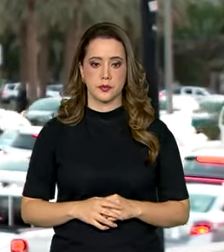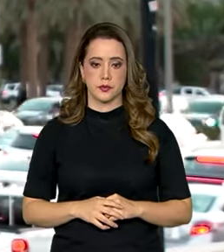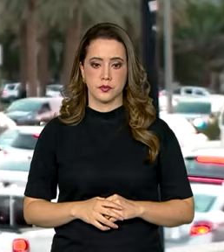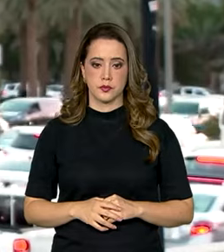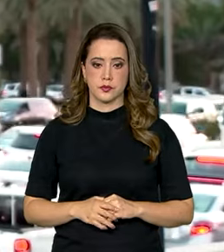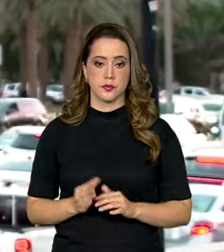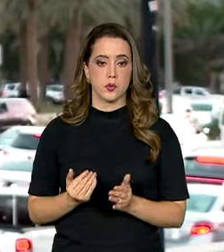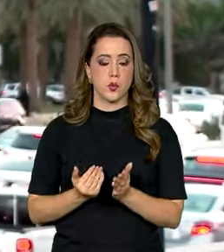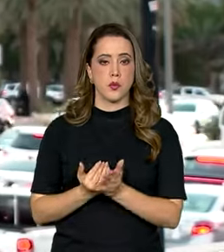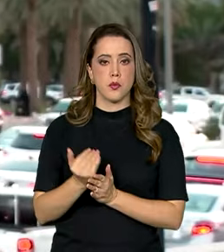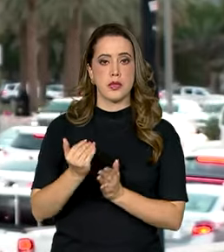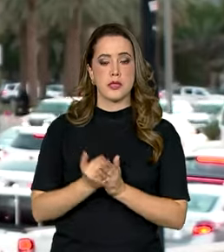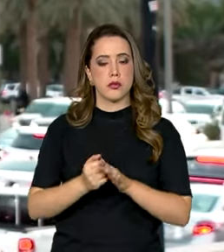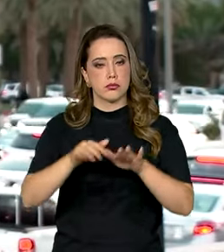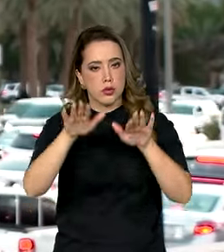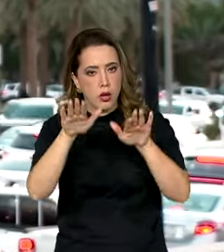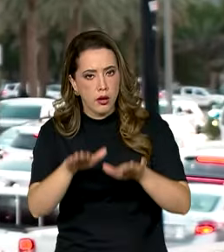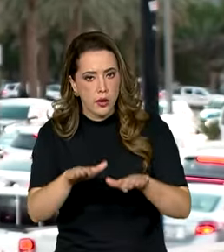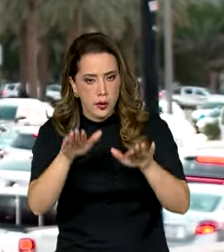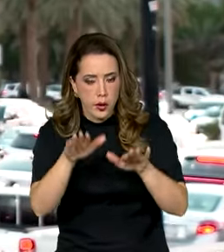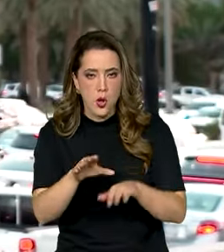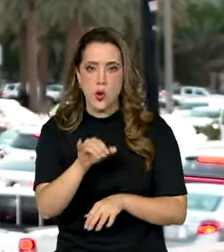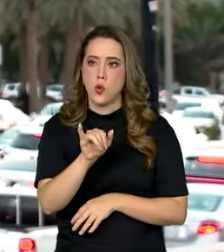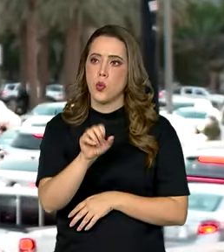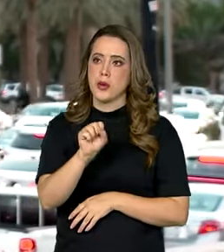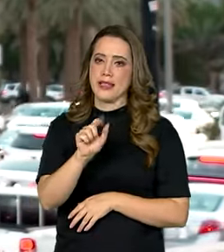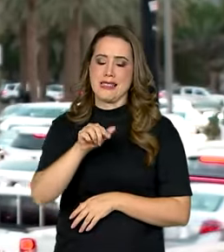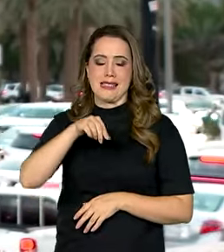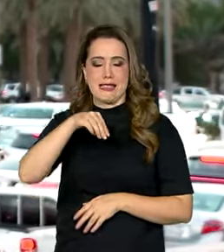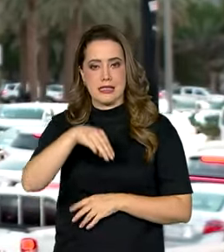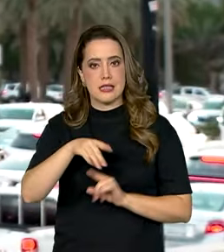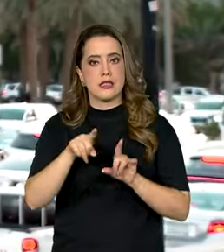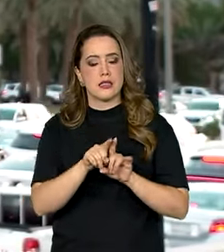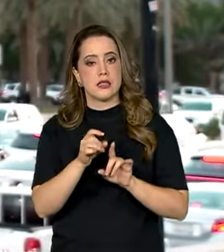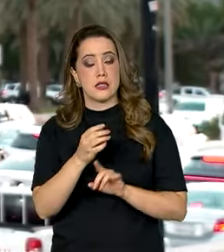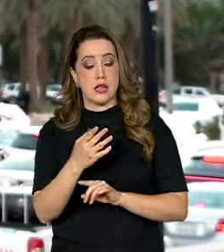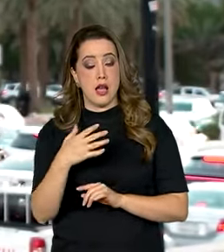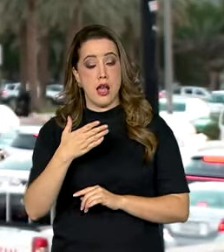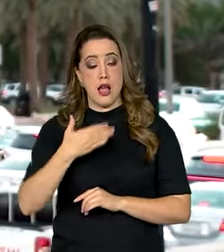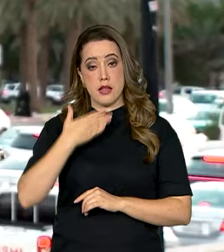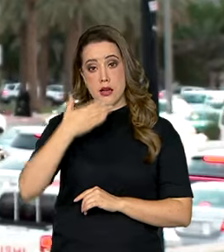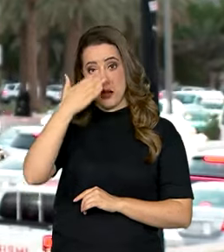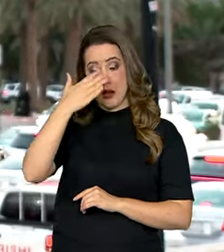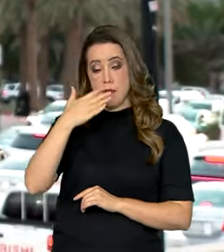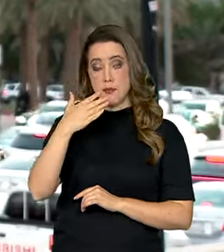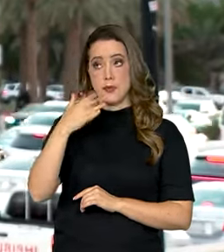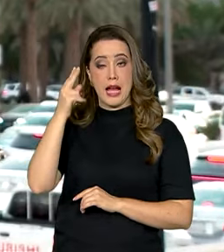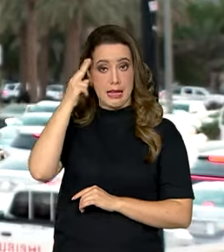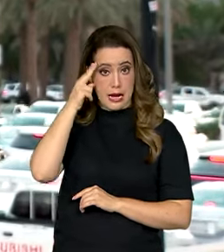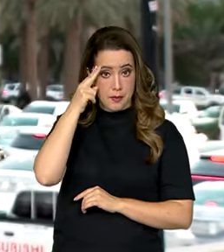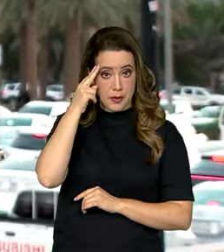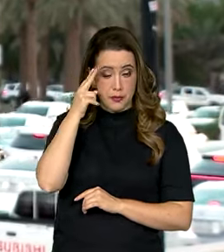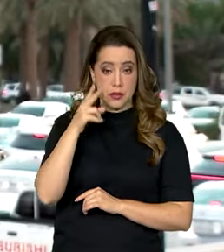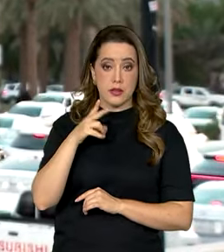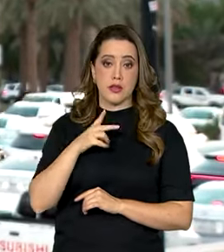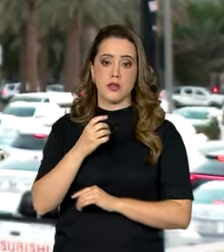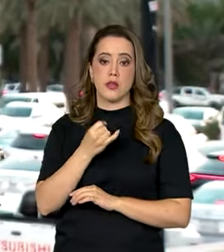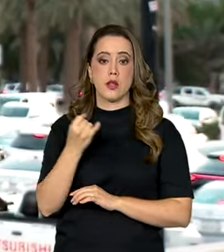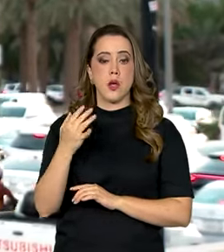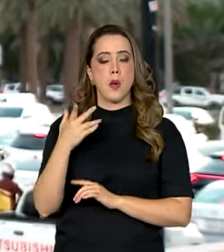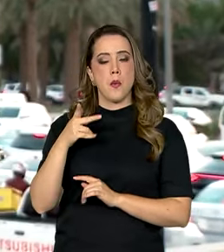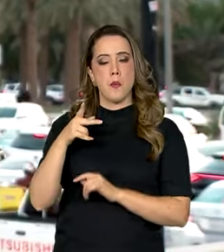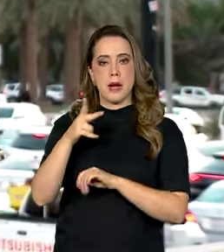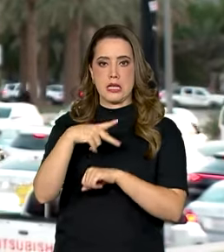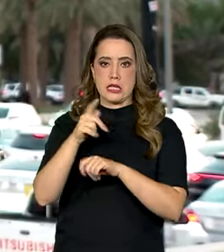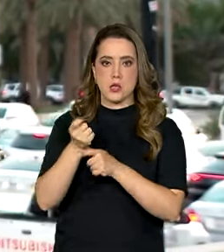Berço do Islã, a Arábia Saudita, que tem quase 36 milhões de habitantes, é um dos países mais rígidos em relação às